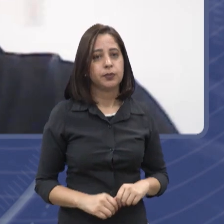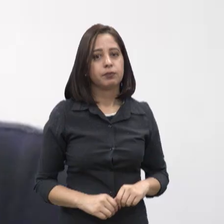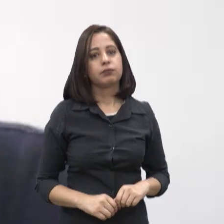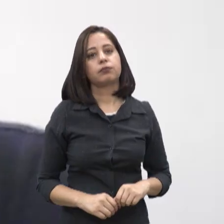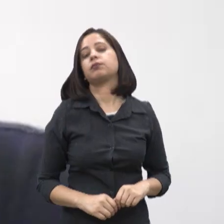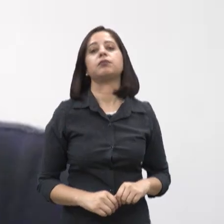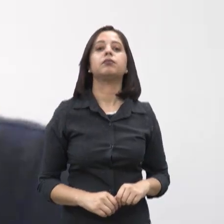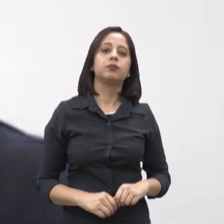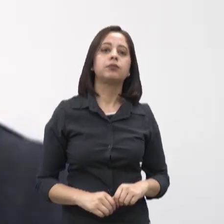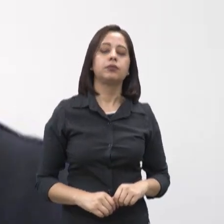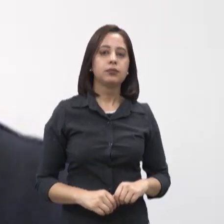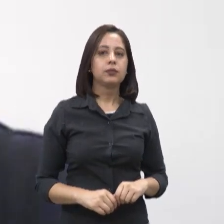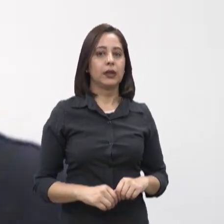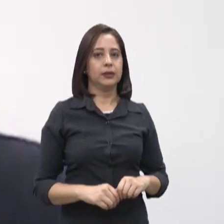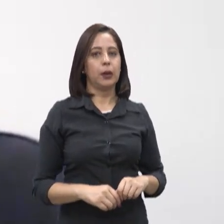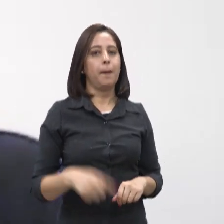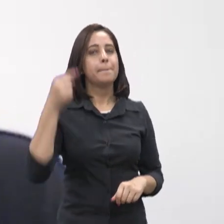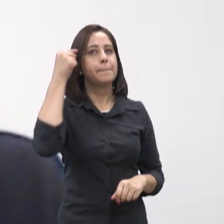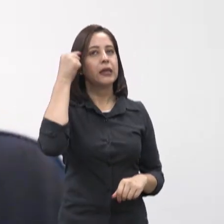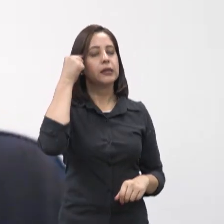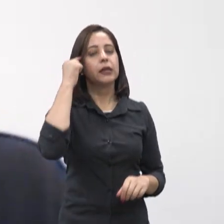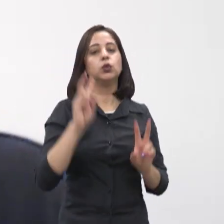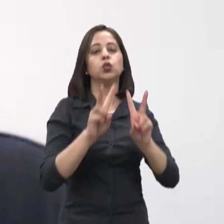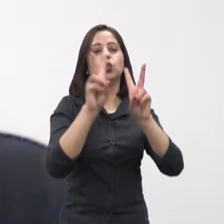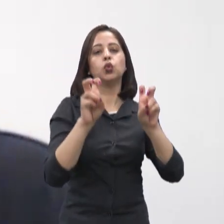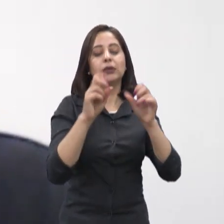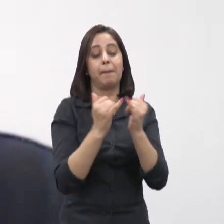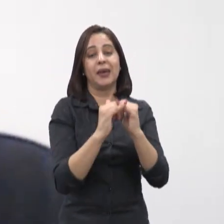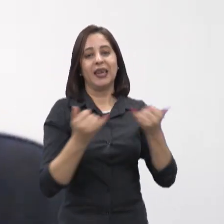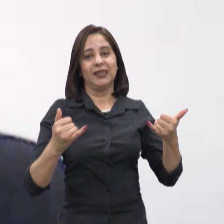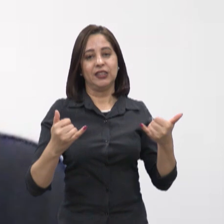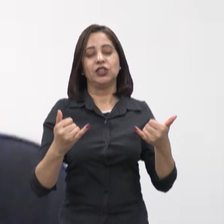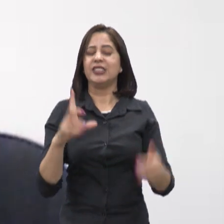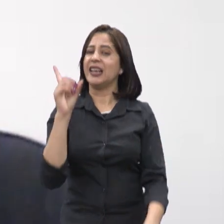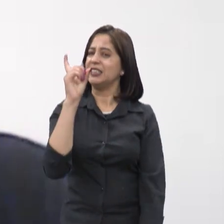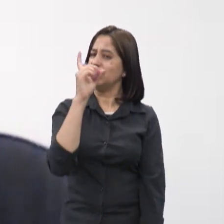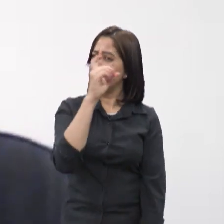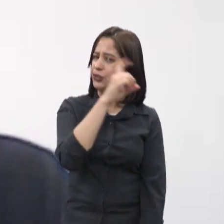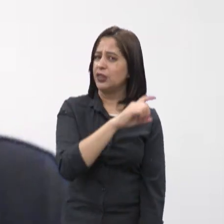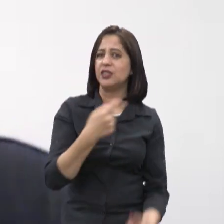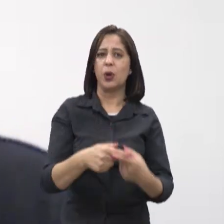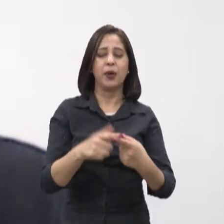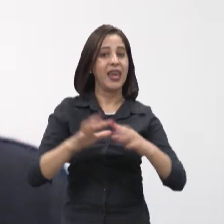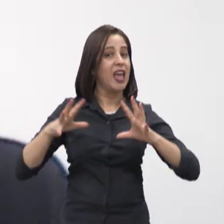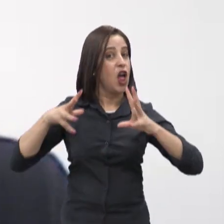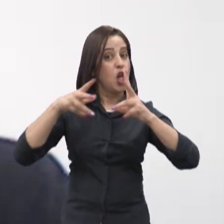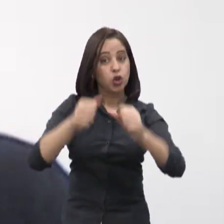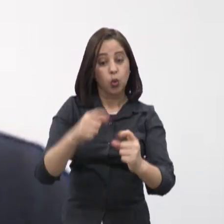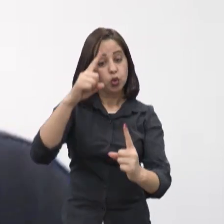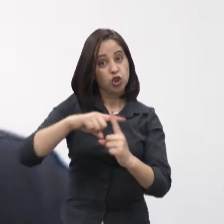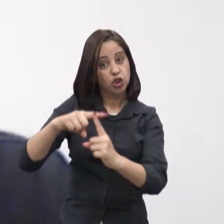Bom, pensando em geração de energia, é um tanto complexo discutir impactos ambientais, porque todas as formas de